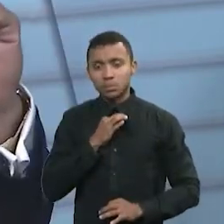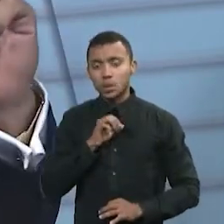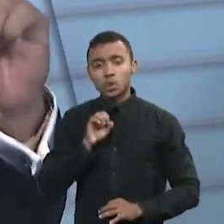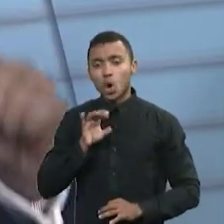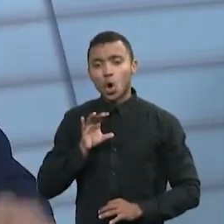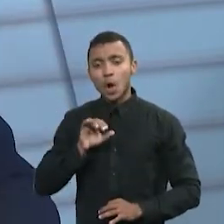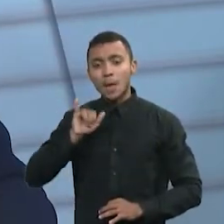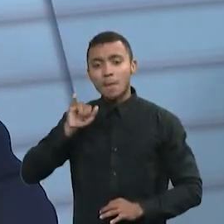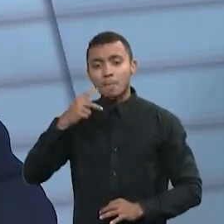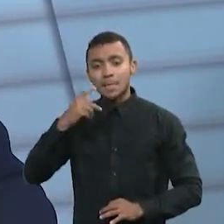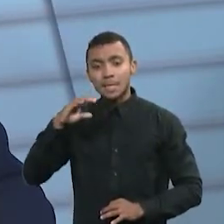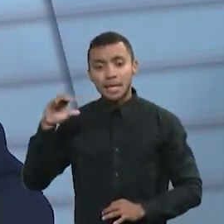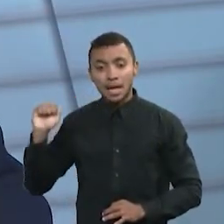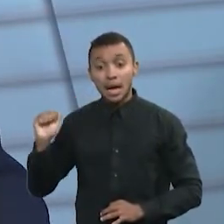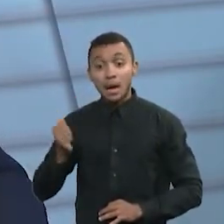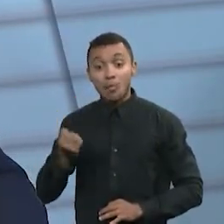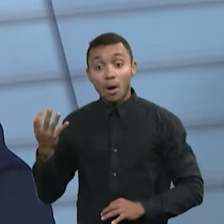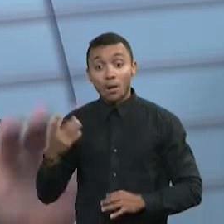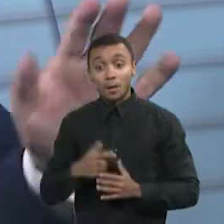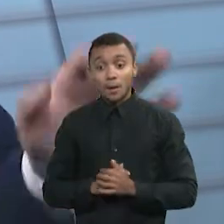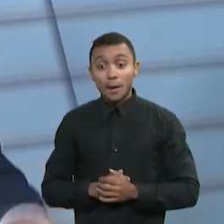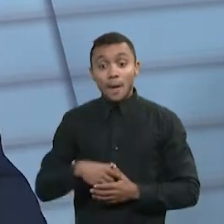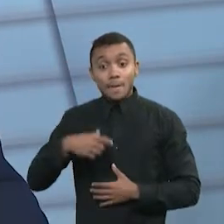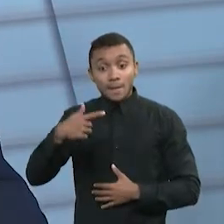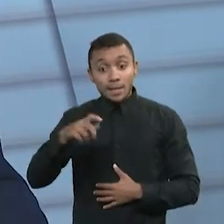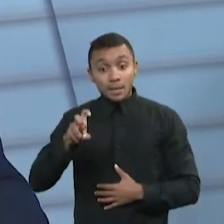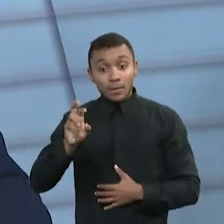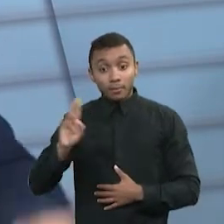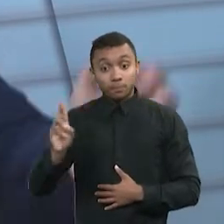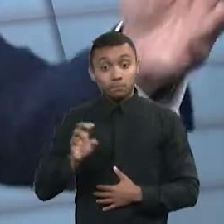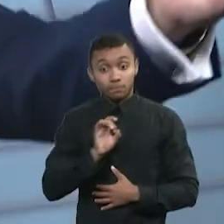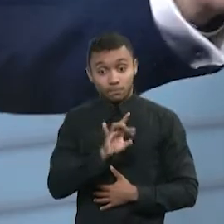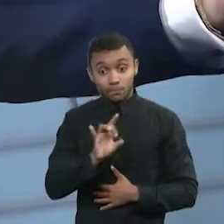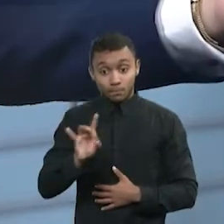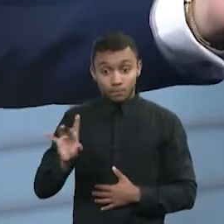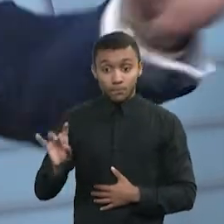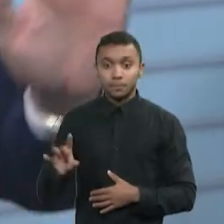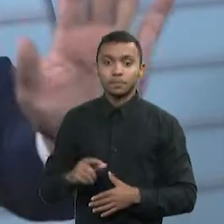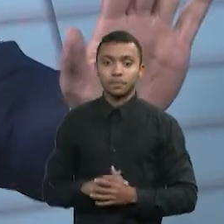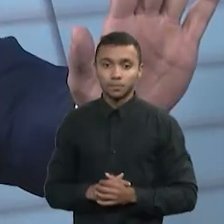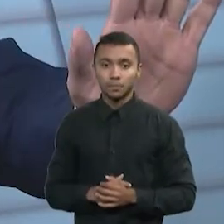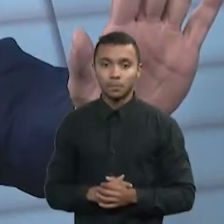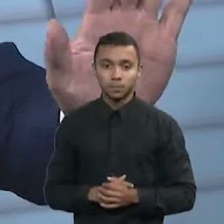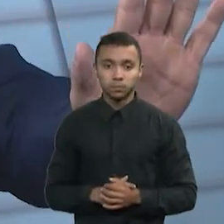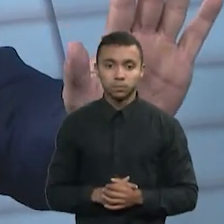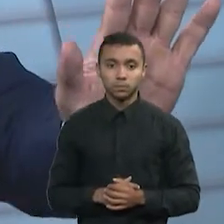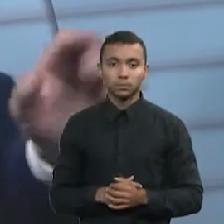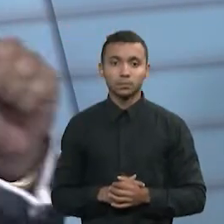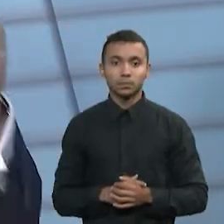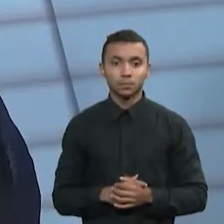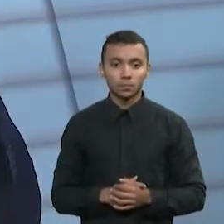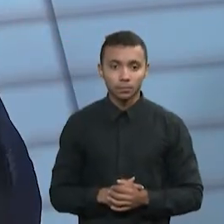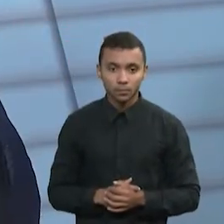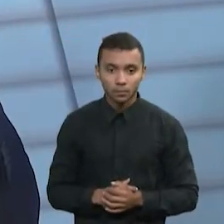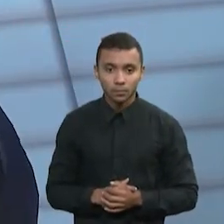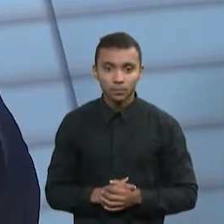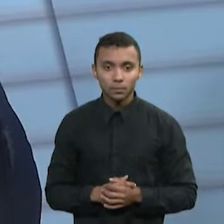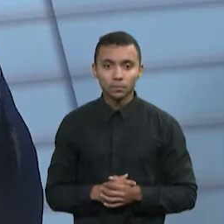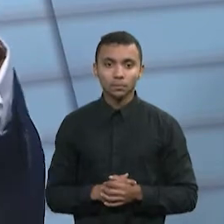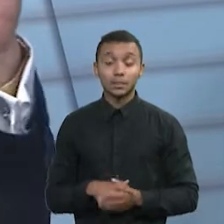IPCA, você venderia R 25,00, aproximadamente. Para pagar aquele mesmo imposto. E pasme, pasme, se você